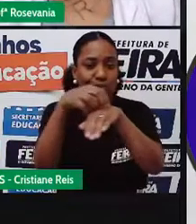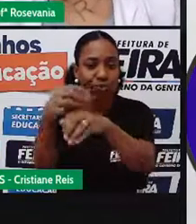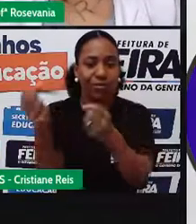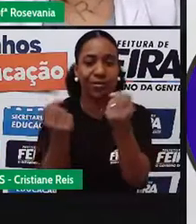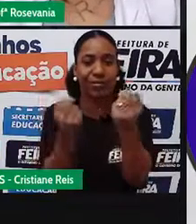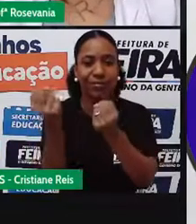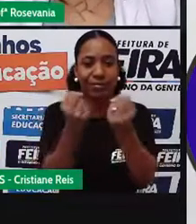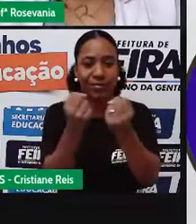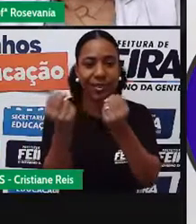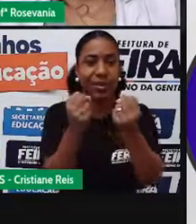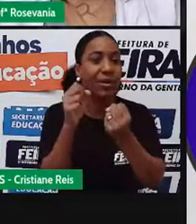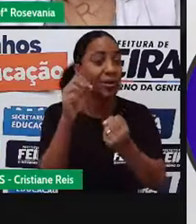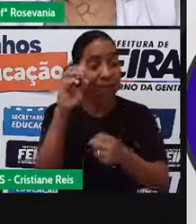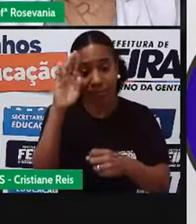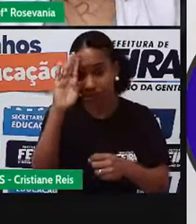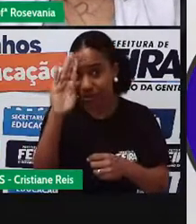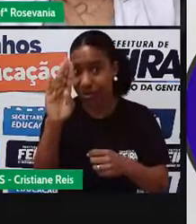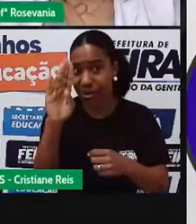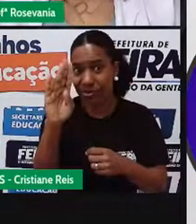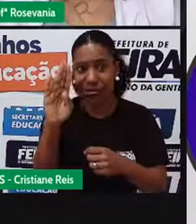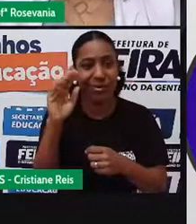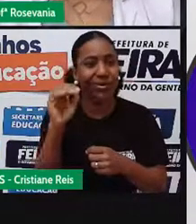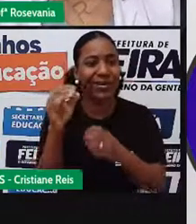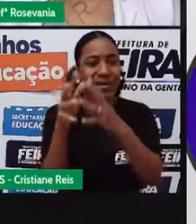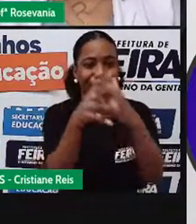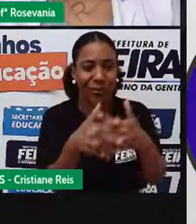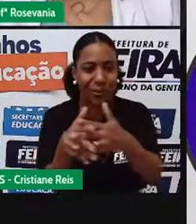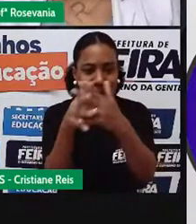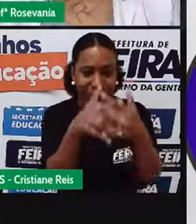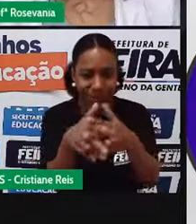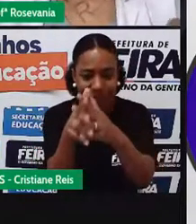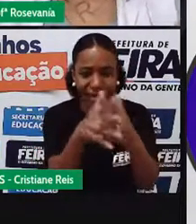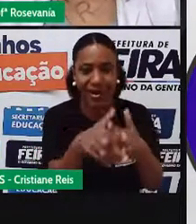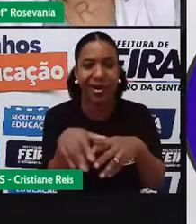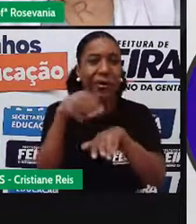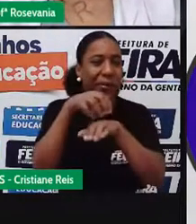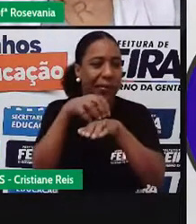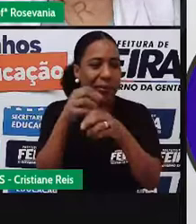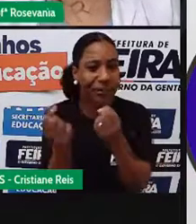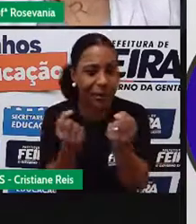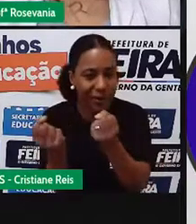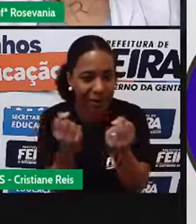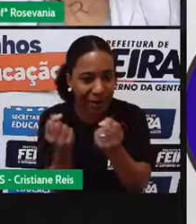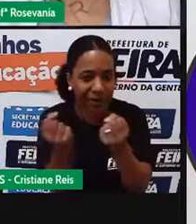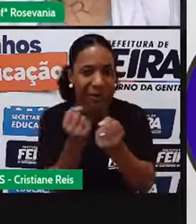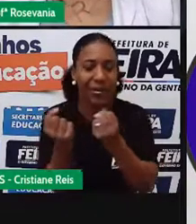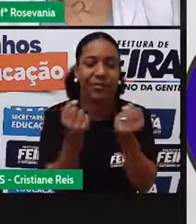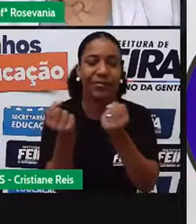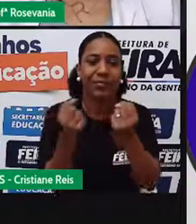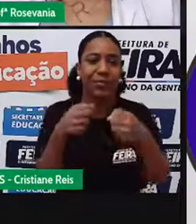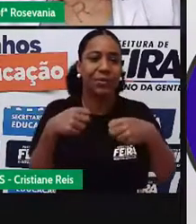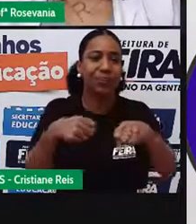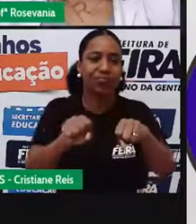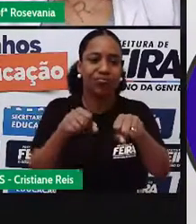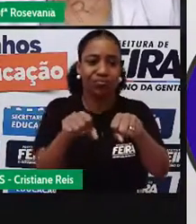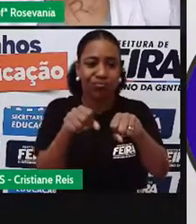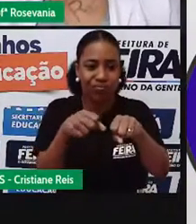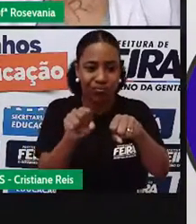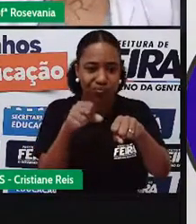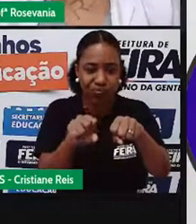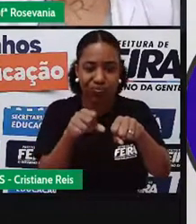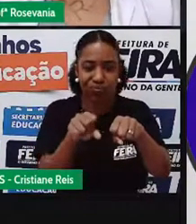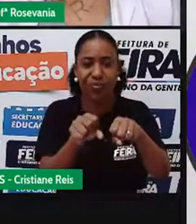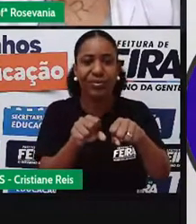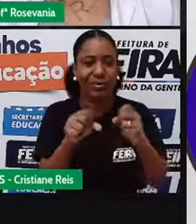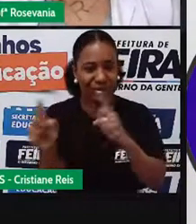transportes rodoviários representados aí entre os caminhões, os carros, né, as motocicletas,